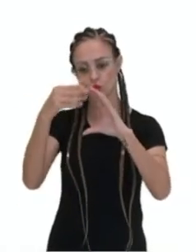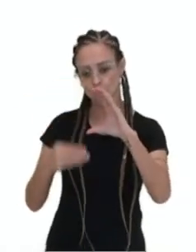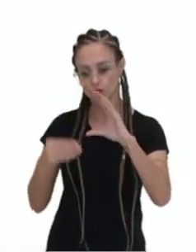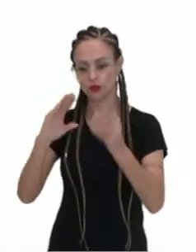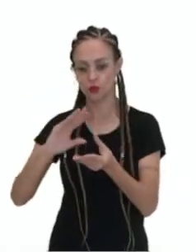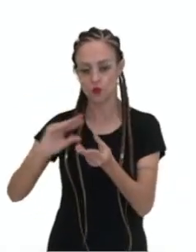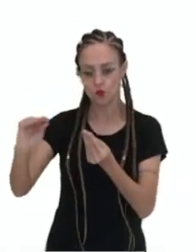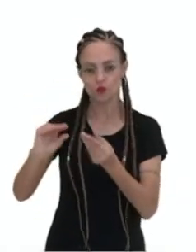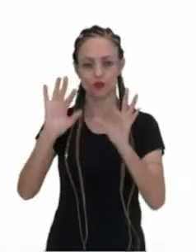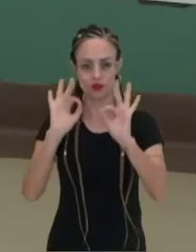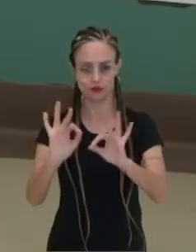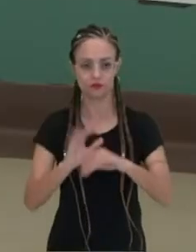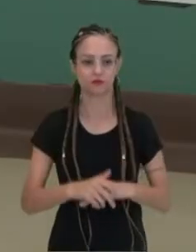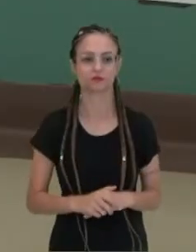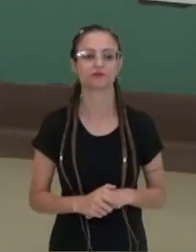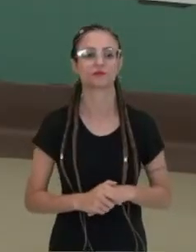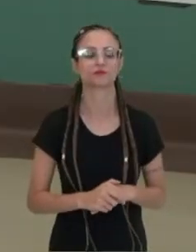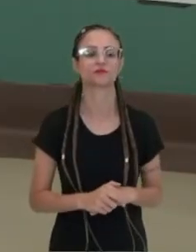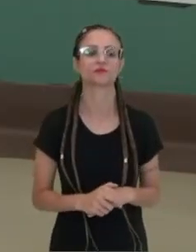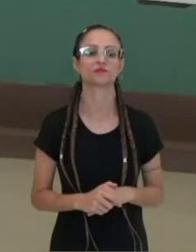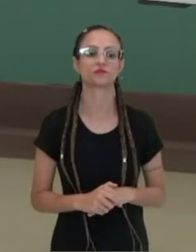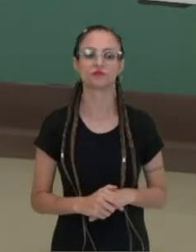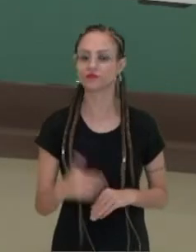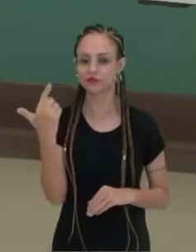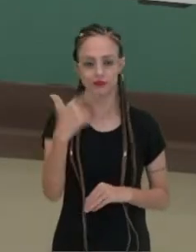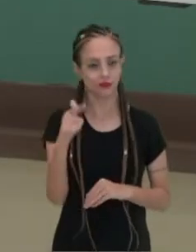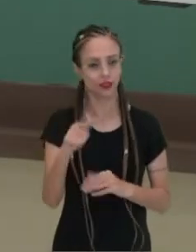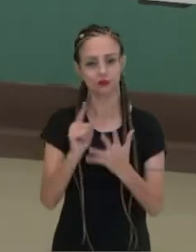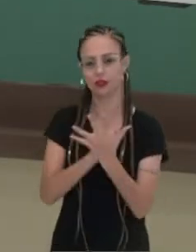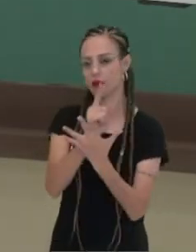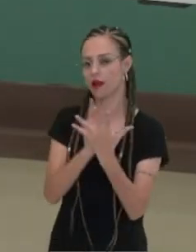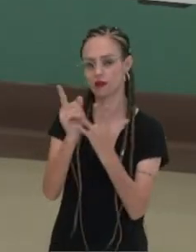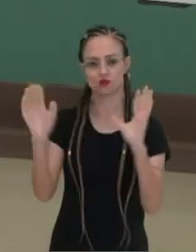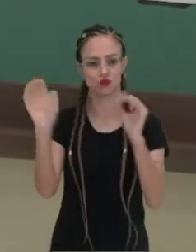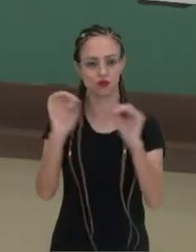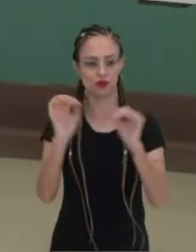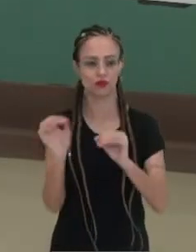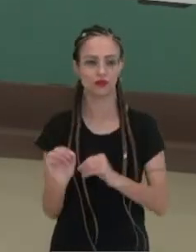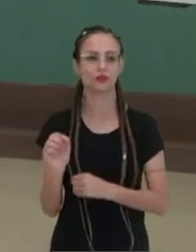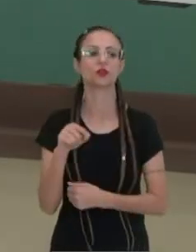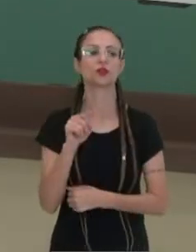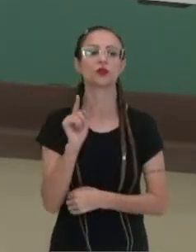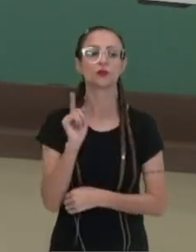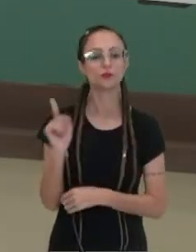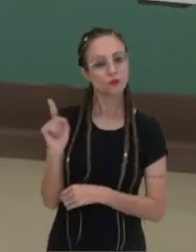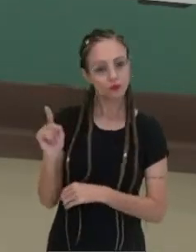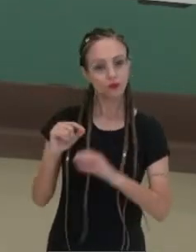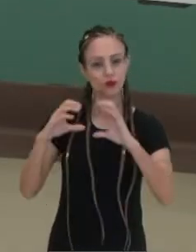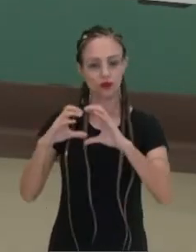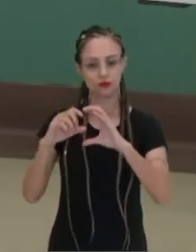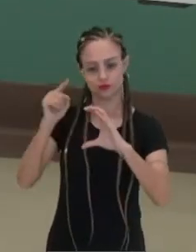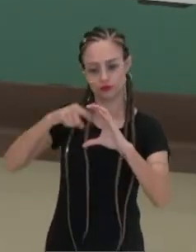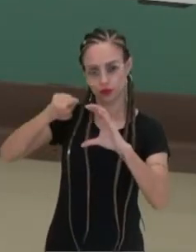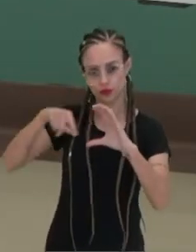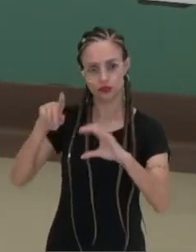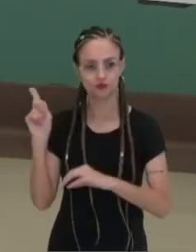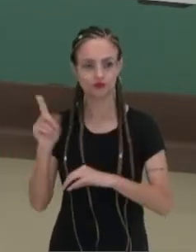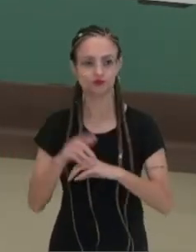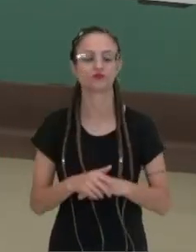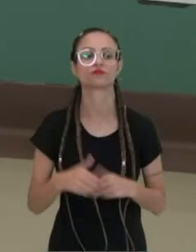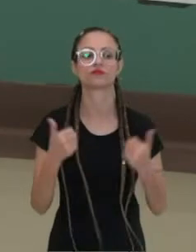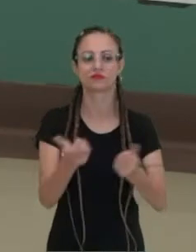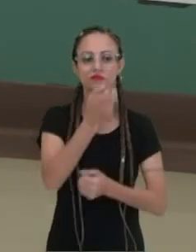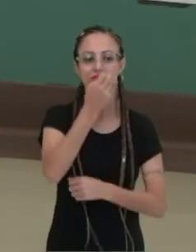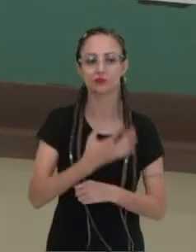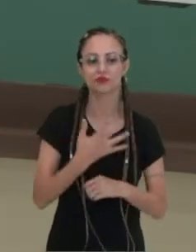corpo dela é achatado, não possui braços, aqui no caso da bolacha do mar. Muito